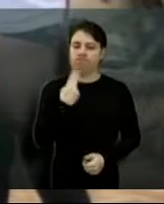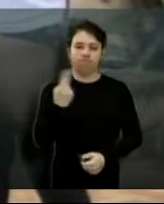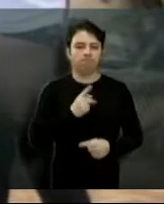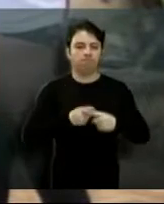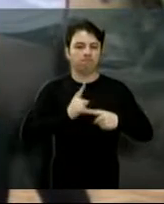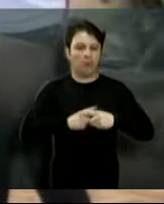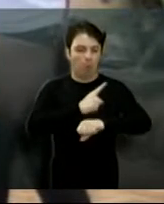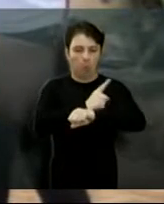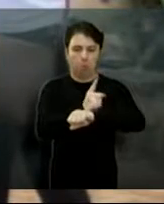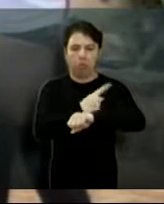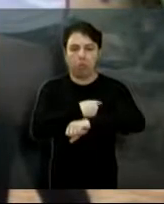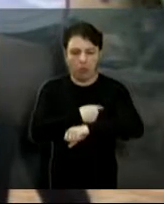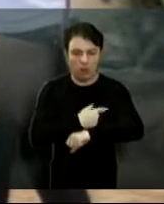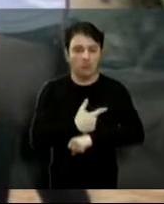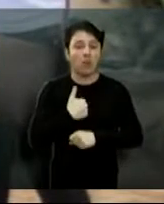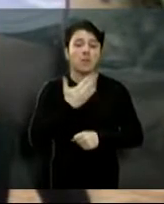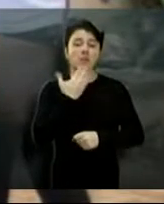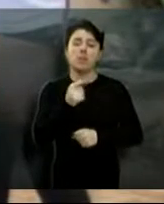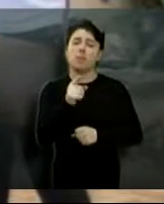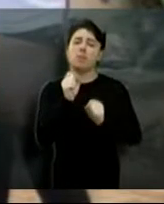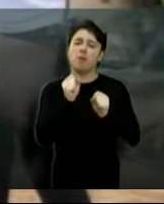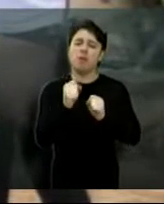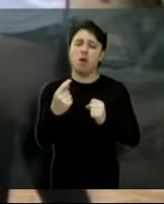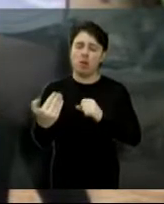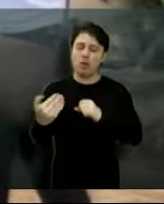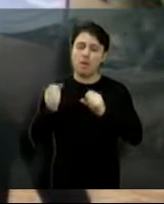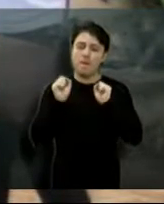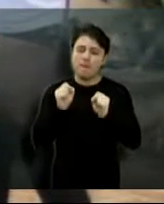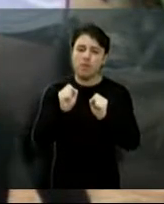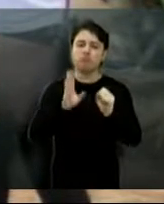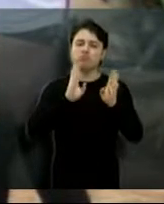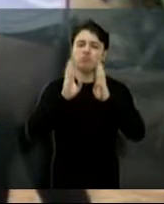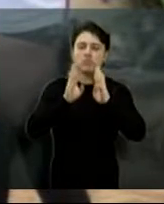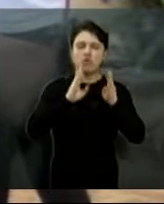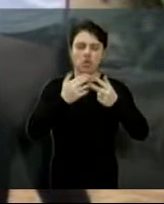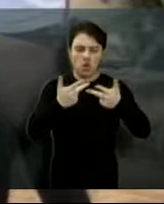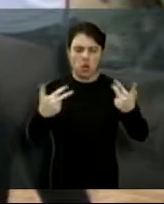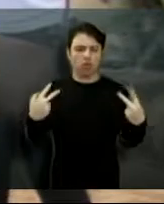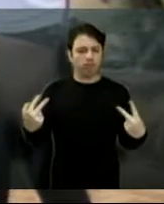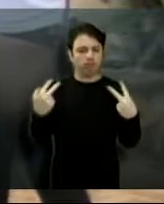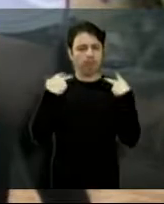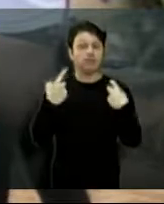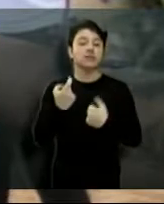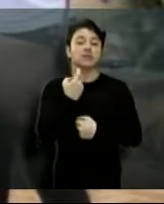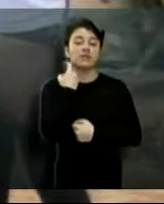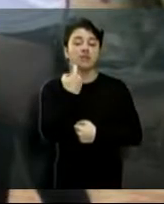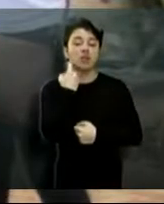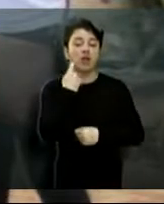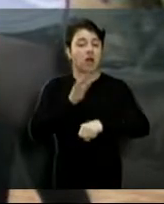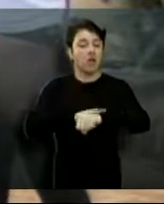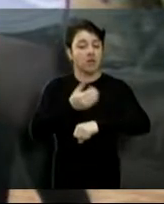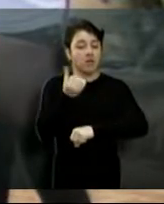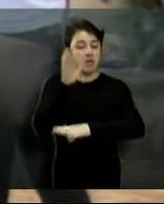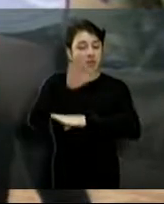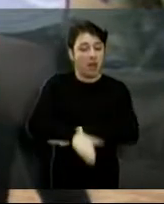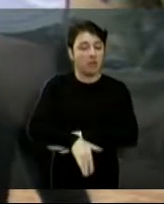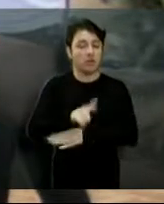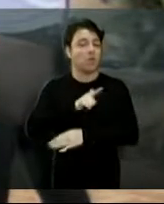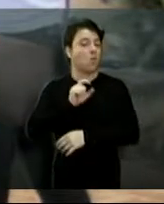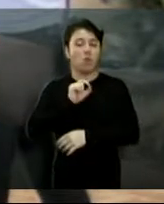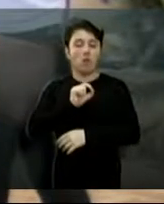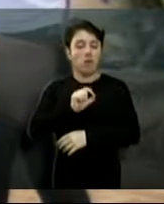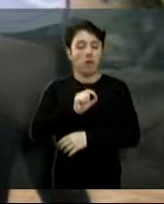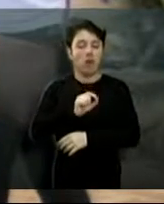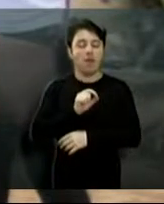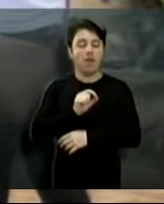nessa sessão. Então, vou pedir para vocês entrarem nas nossas redes sociais, acompanharem nosso trabalho, sexta-feira, às 18 horas, o giro da semana.